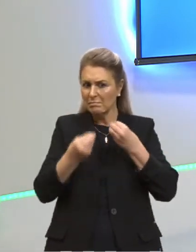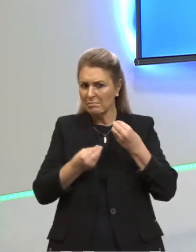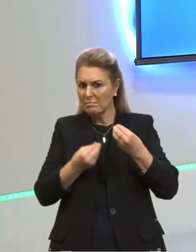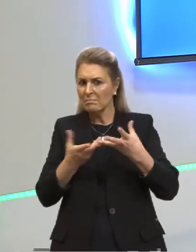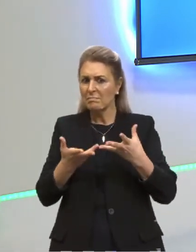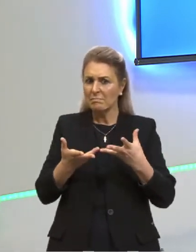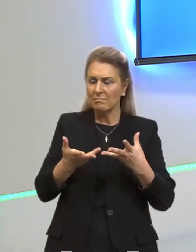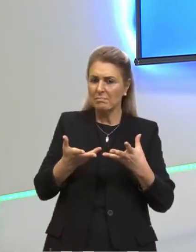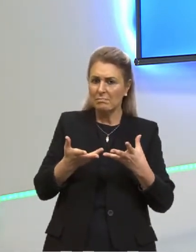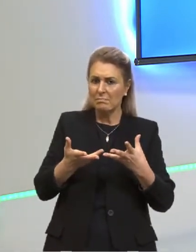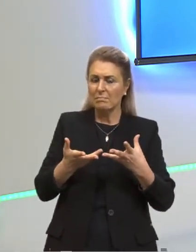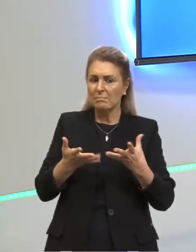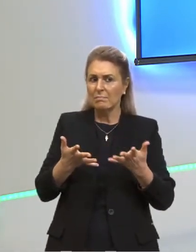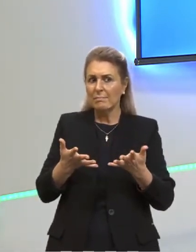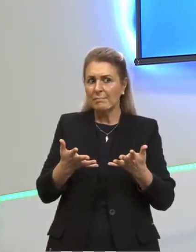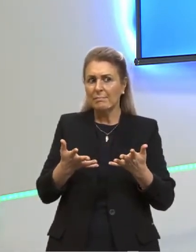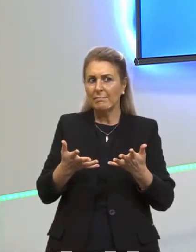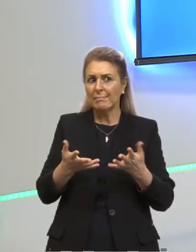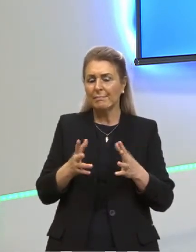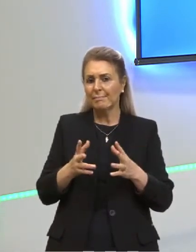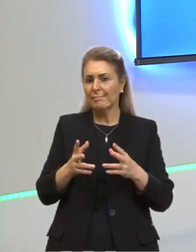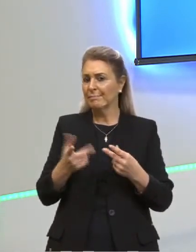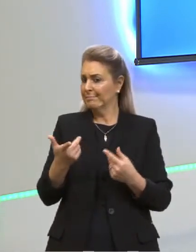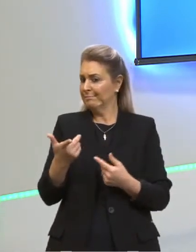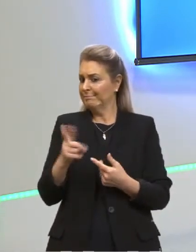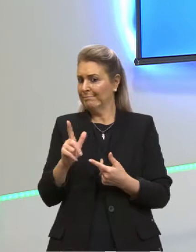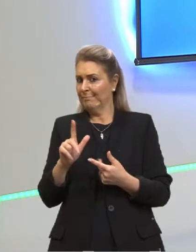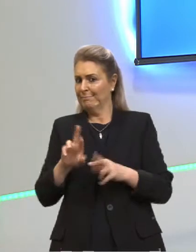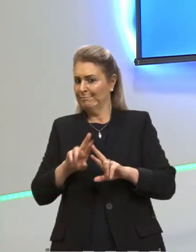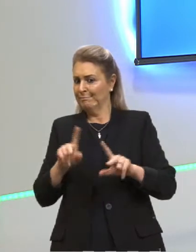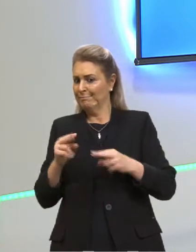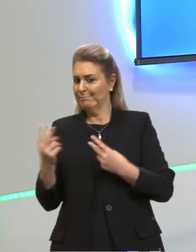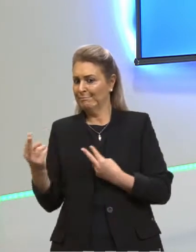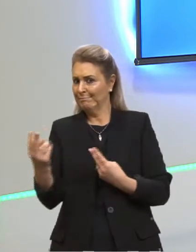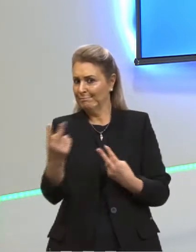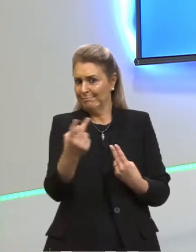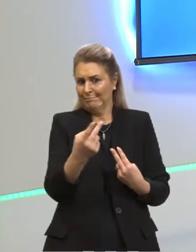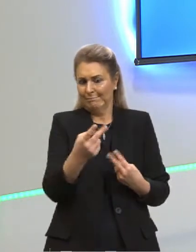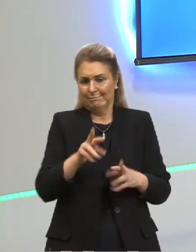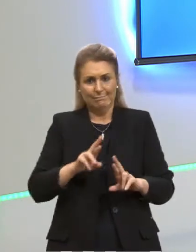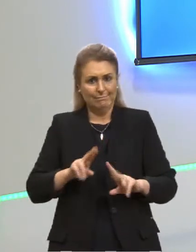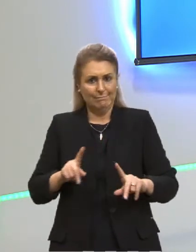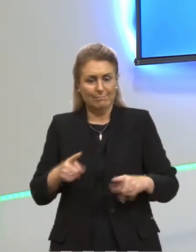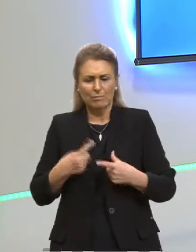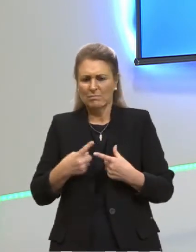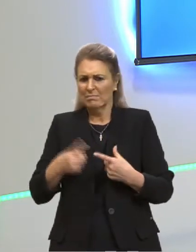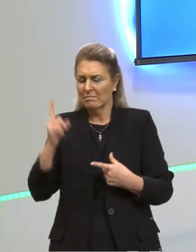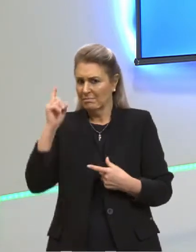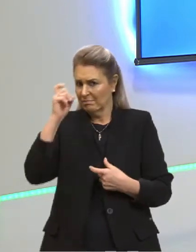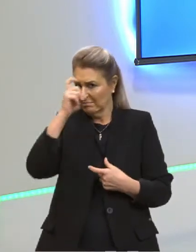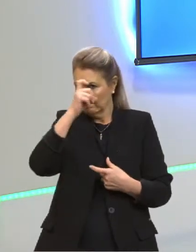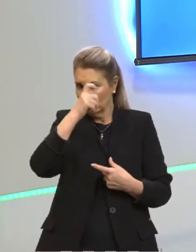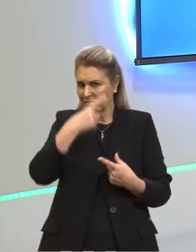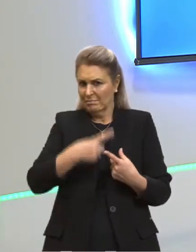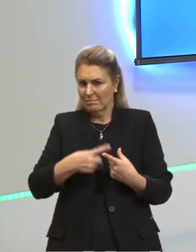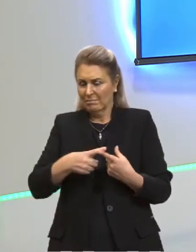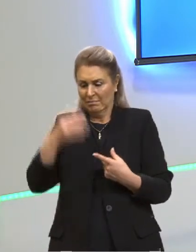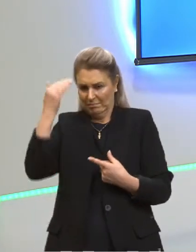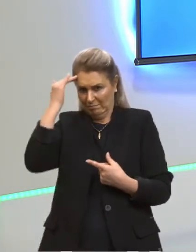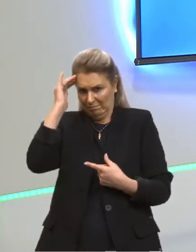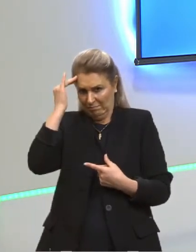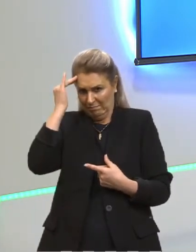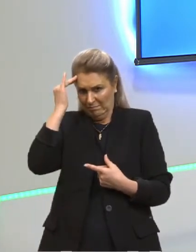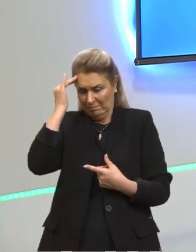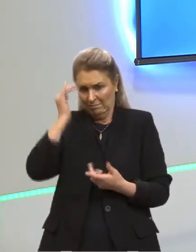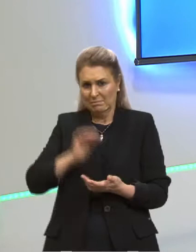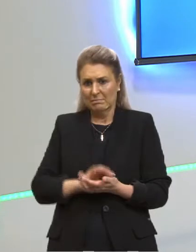Ela foge do senso comum. Então, o que é considerado difícil? O que você não entende, certo?